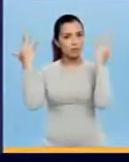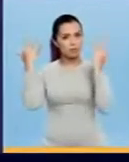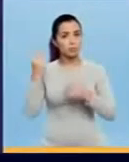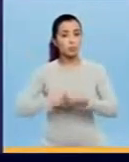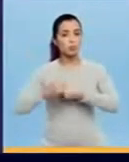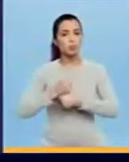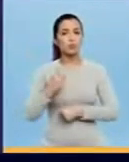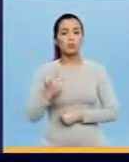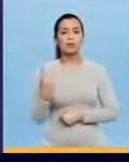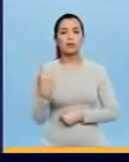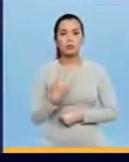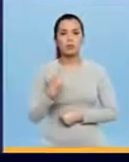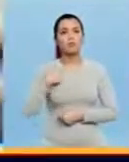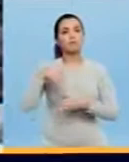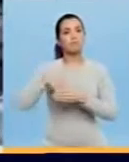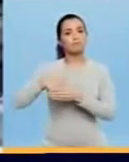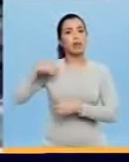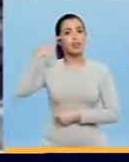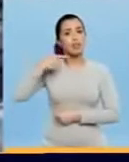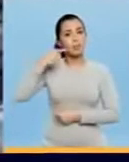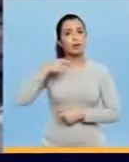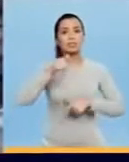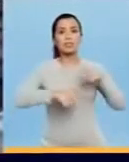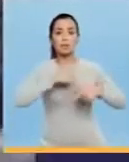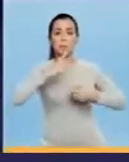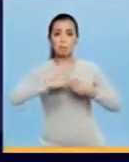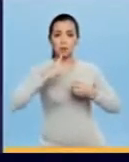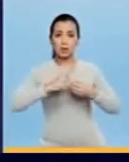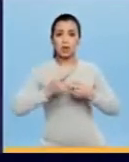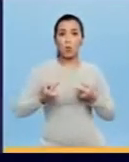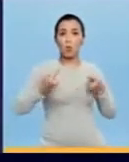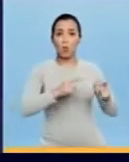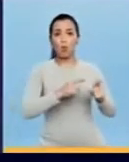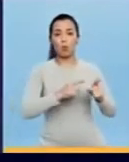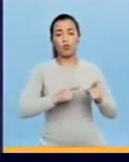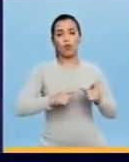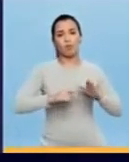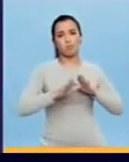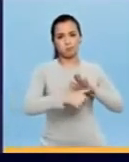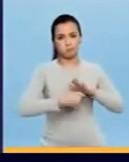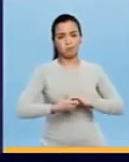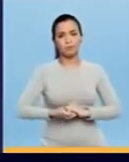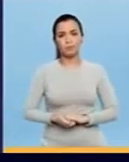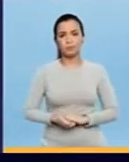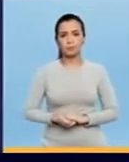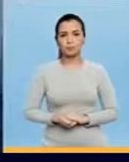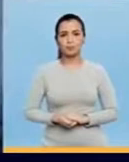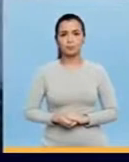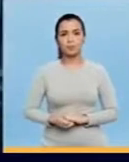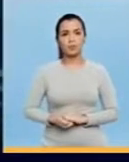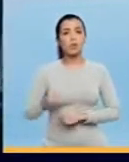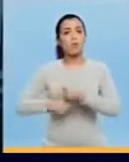2014 fui eleito deputado federal Trabalhei na CPI da Petrobras Combatendo a corrupção Passar limpo toda essa história